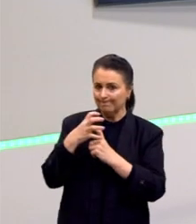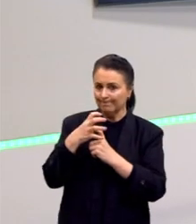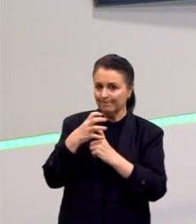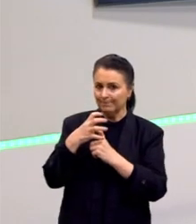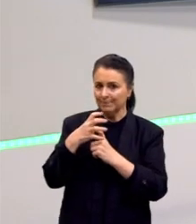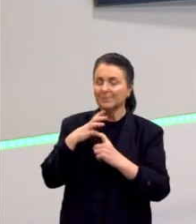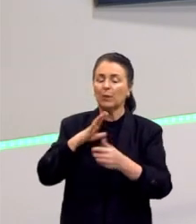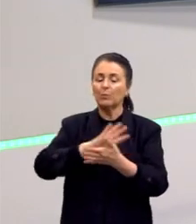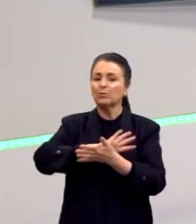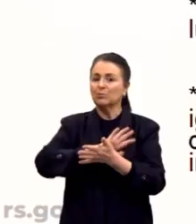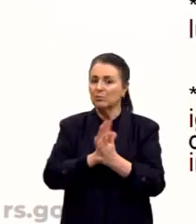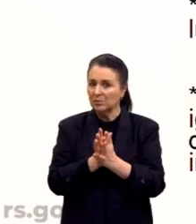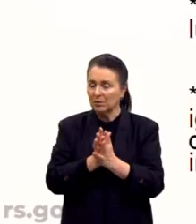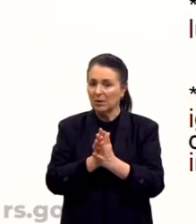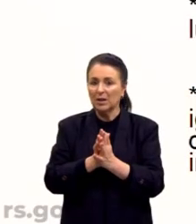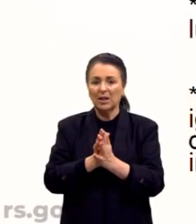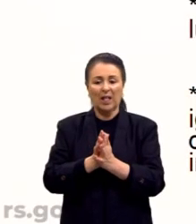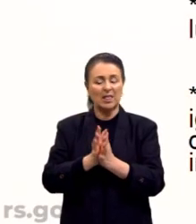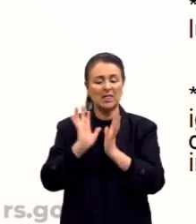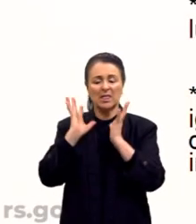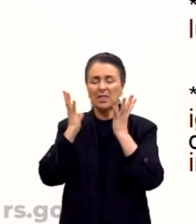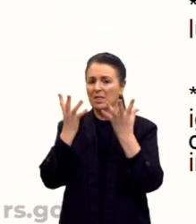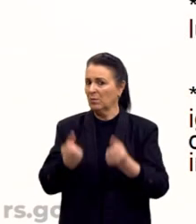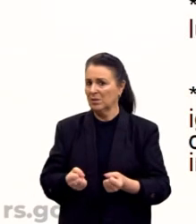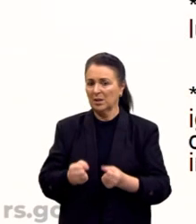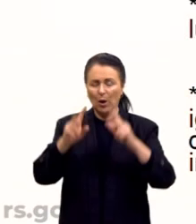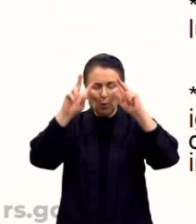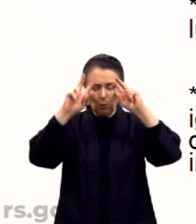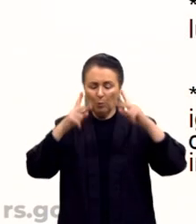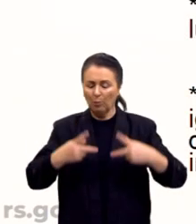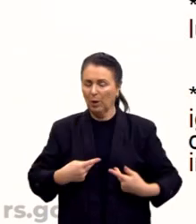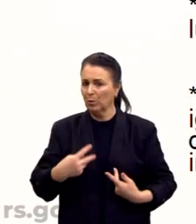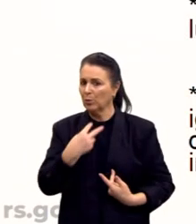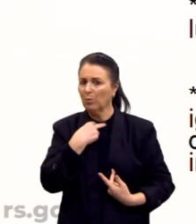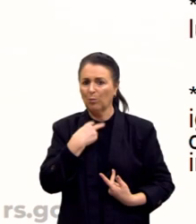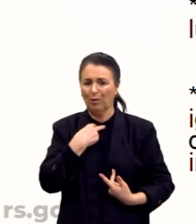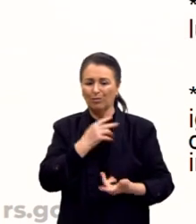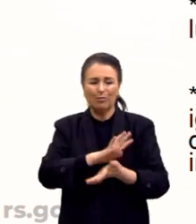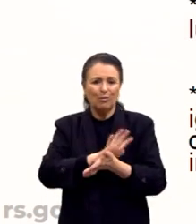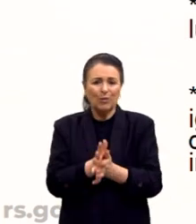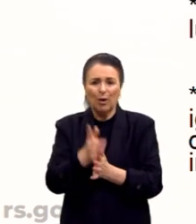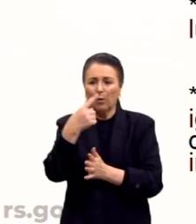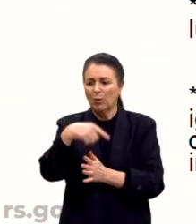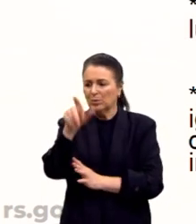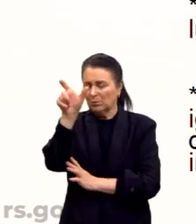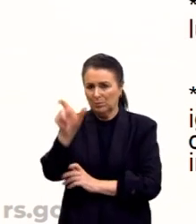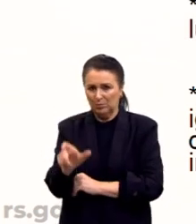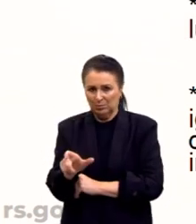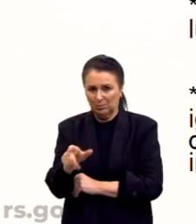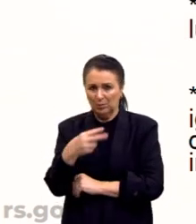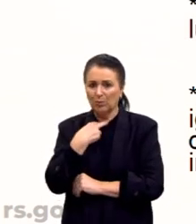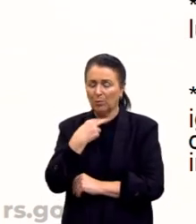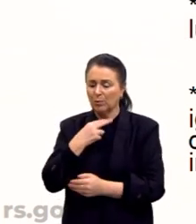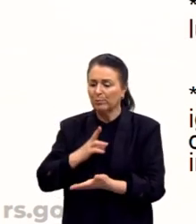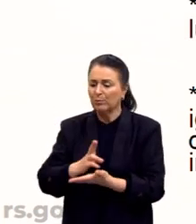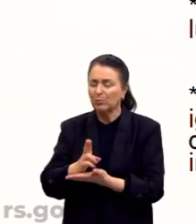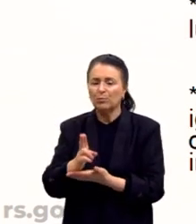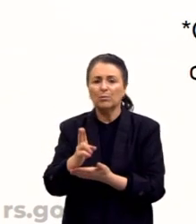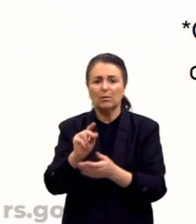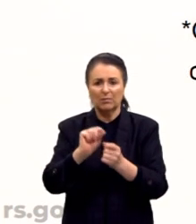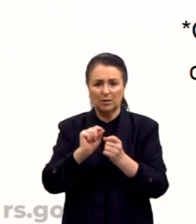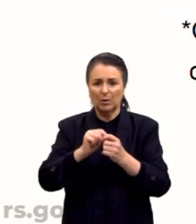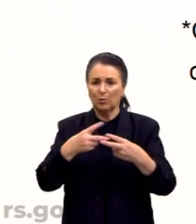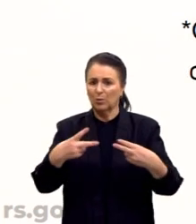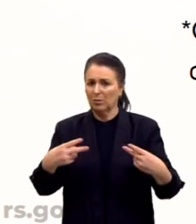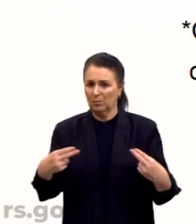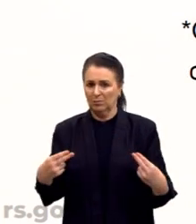discriminação é algo abominável para o ser humano, inaceitável. Não podemos seguir nem pensar